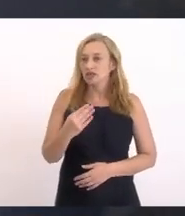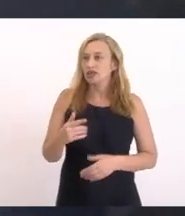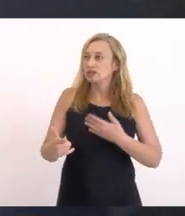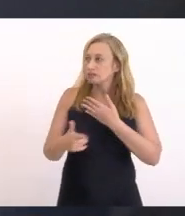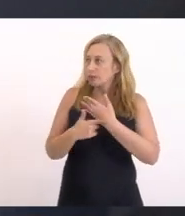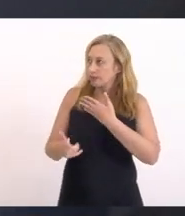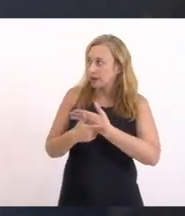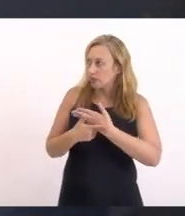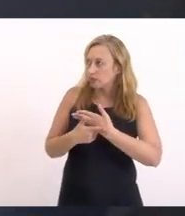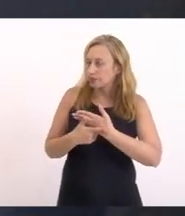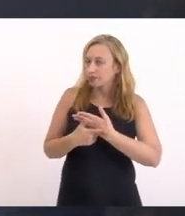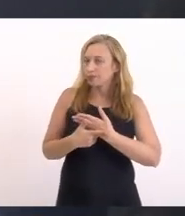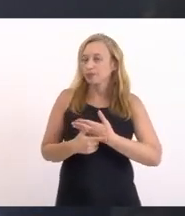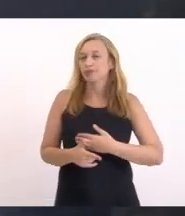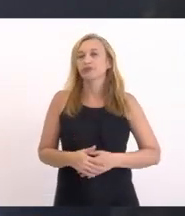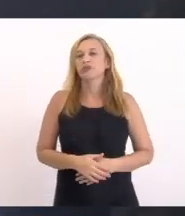papel